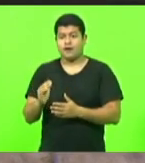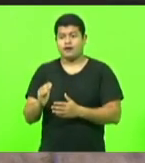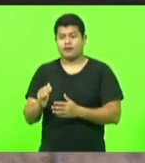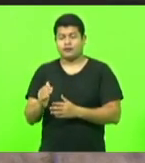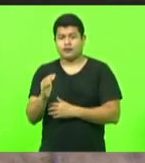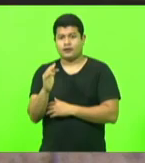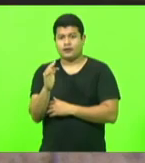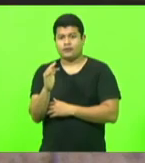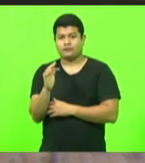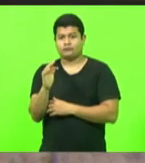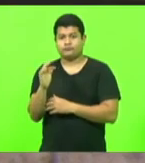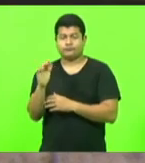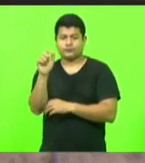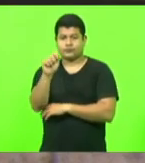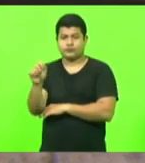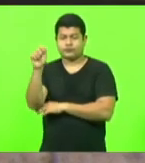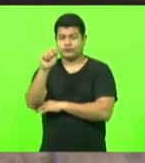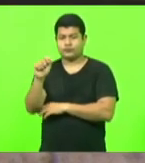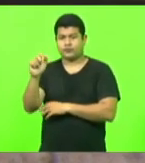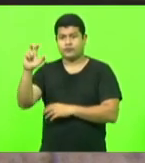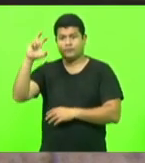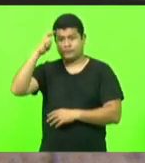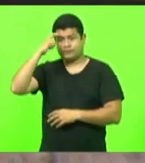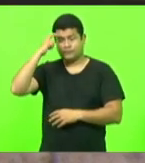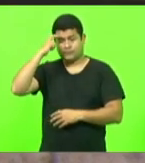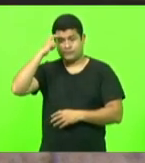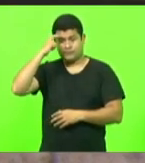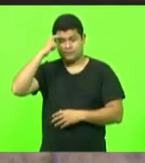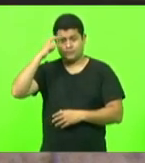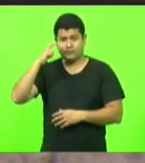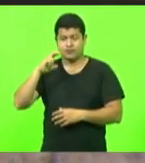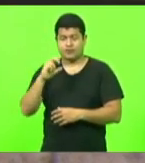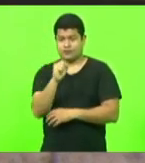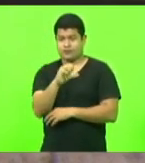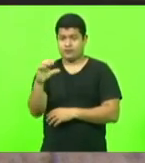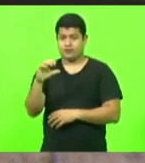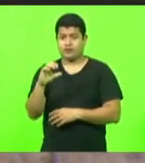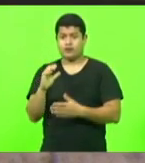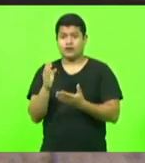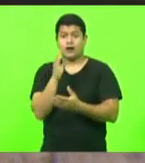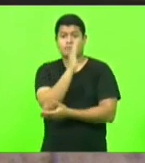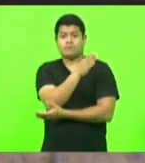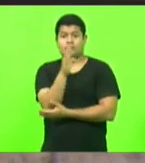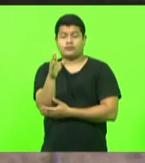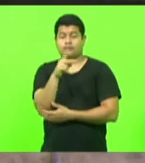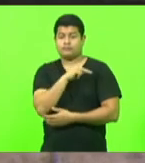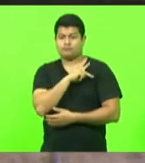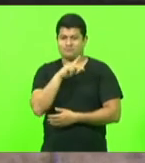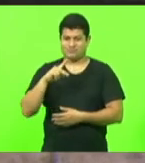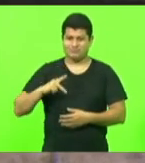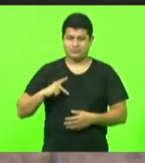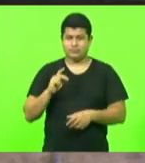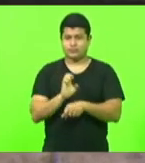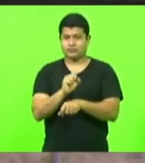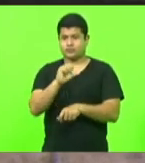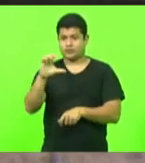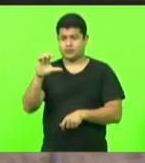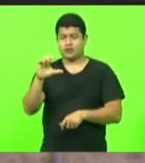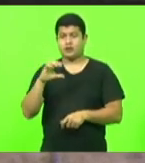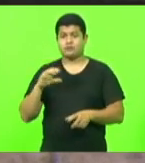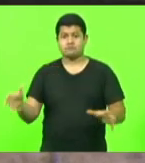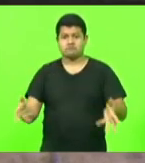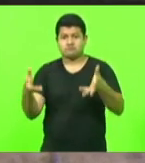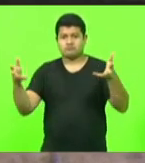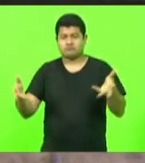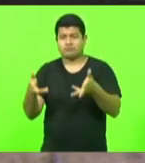que, através da Biblioteca Pública de Santa Catarina, promoveu um espaço cultural aí,